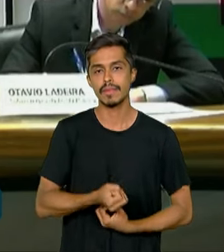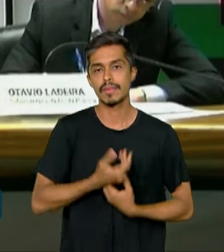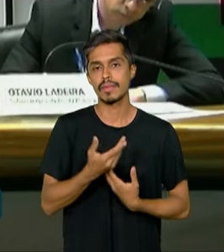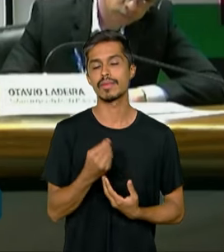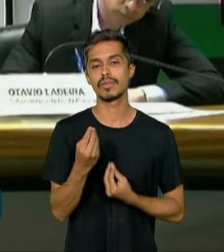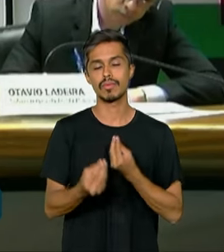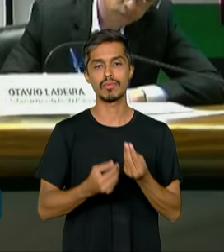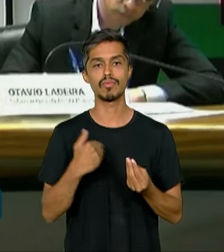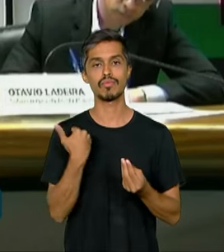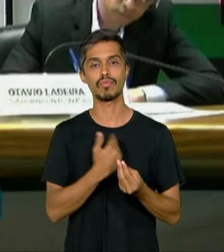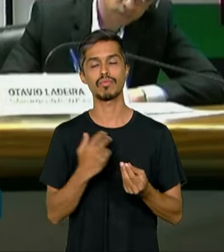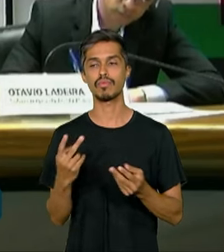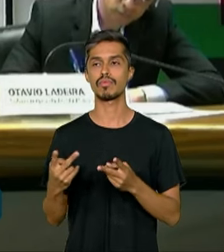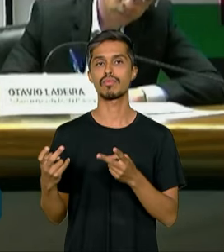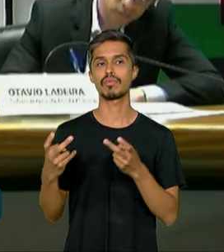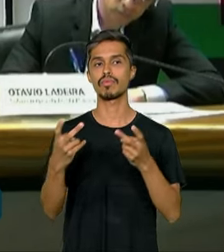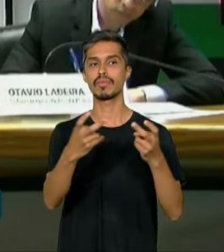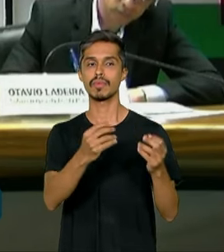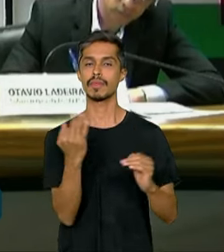relação às nossas projeções.